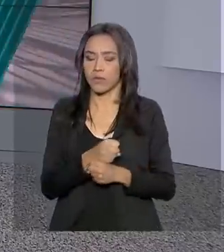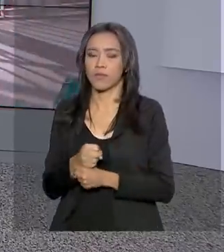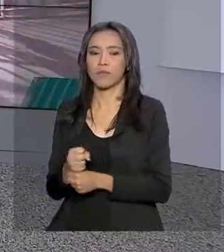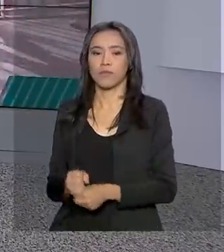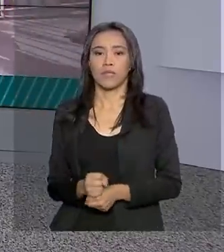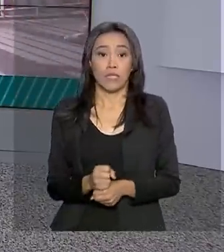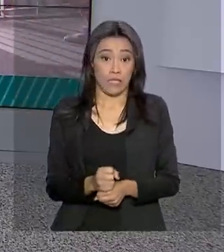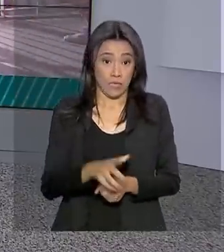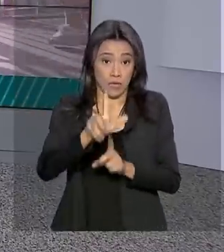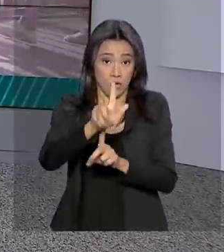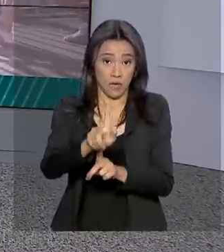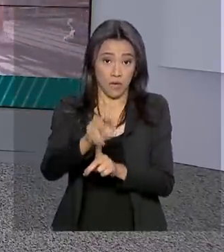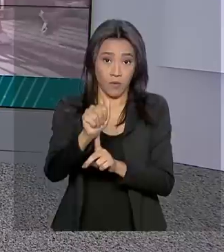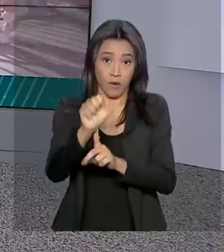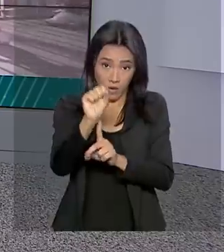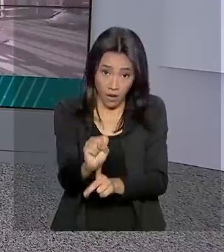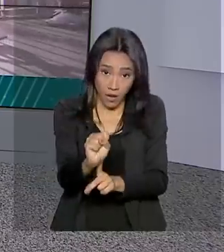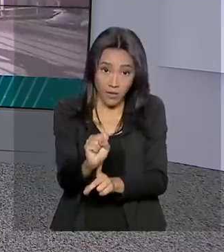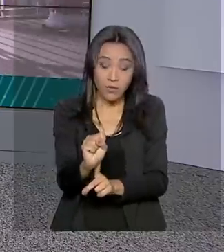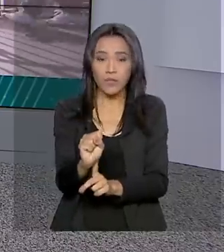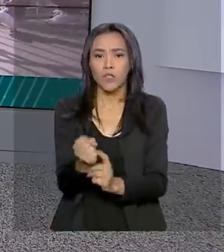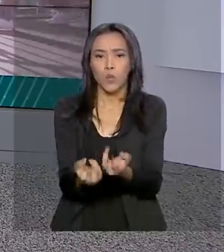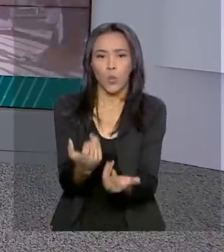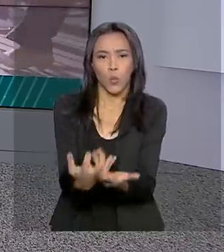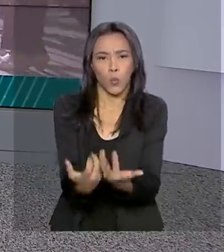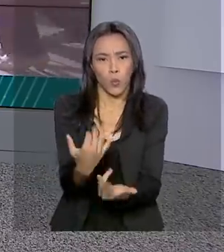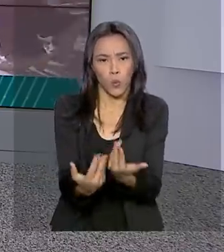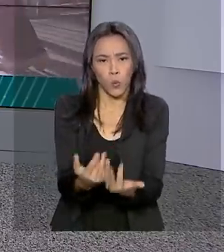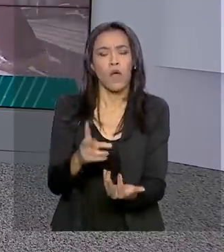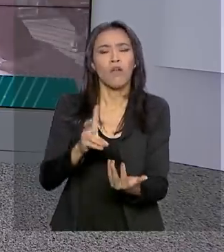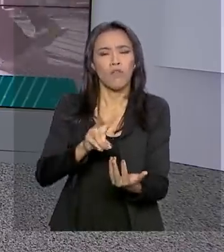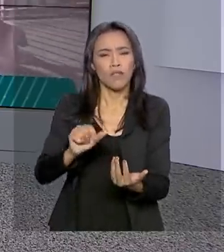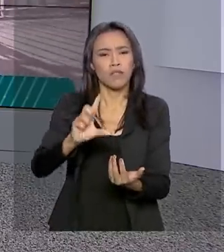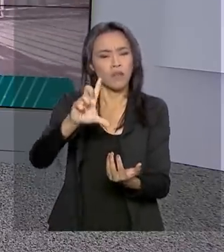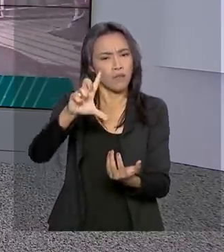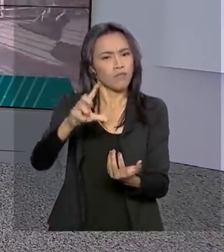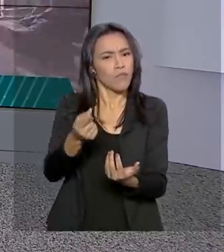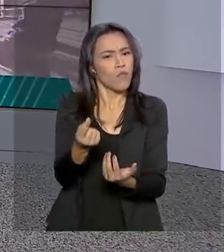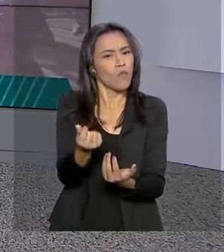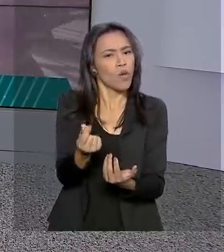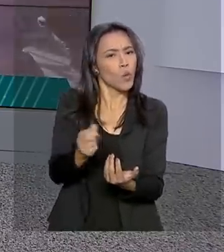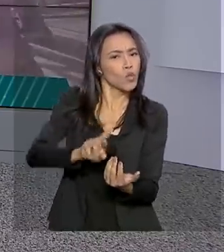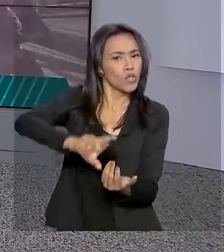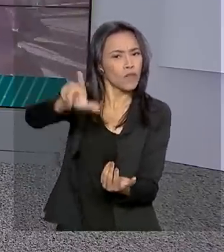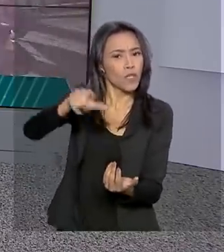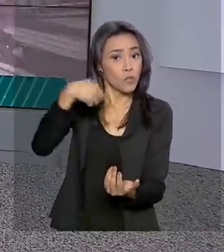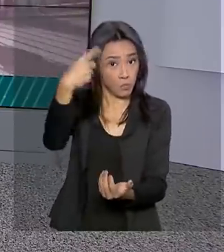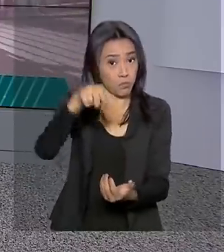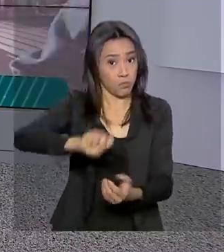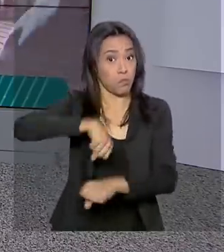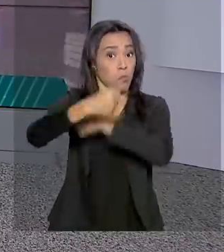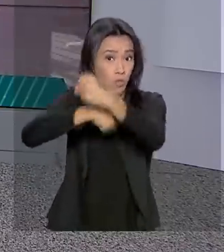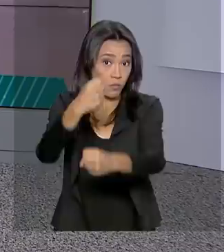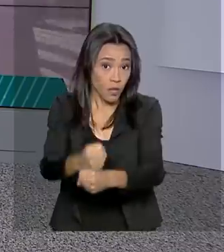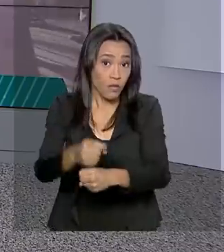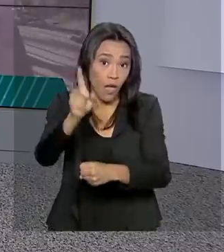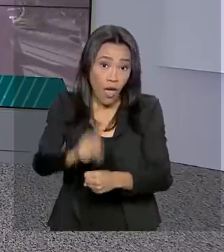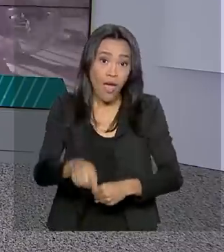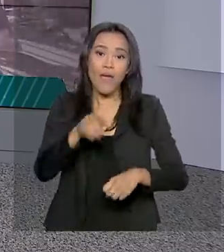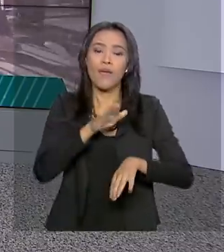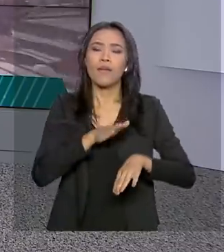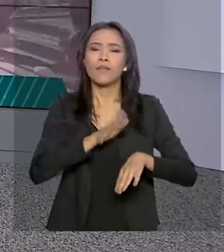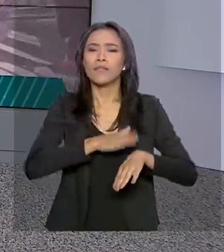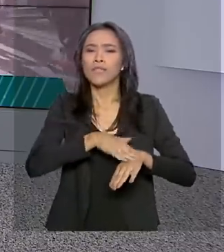O gás de cozinha deixará de ter preço diferenciado no Brasil a partir do ano que vem. A decisão é do Conselho Nacional de Política